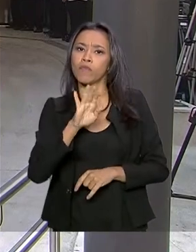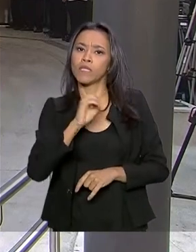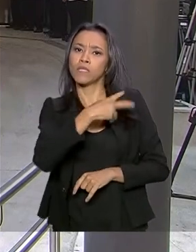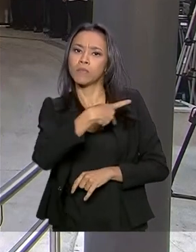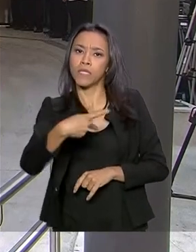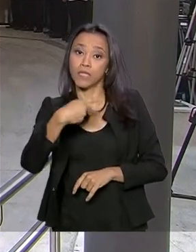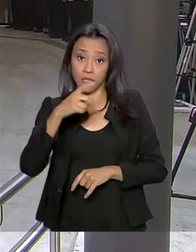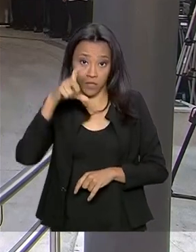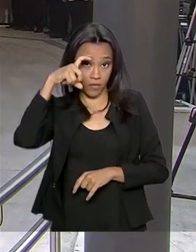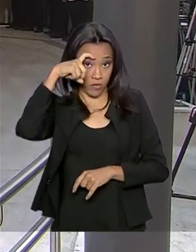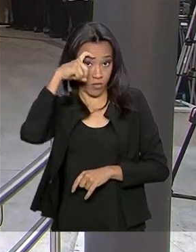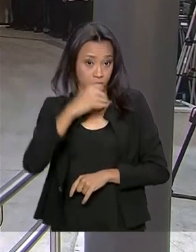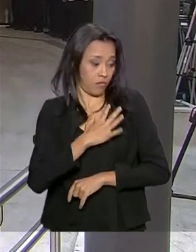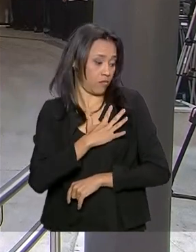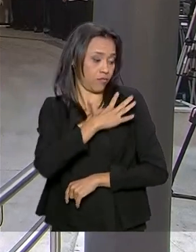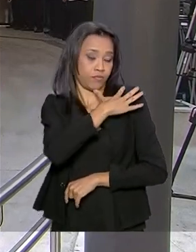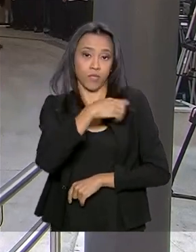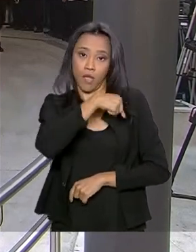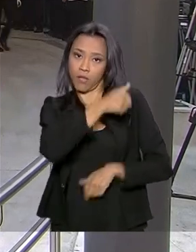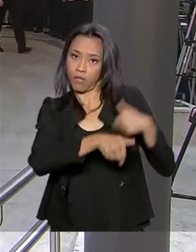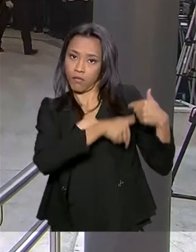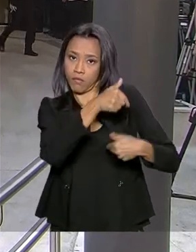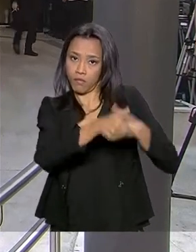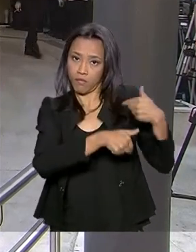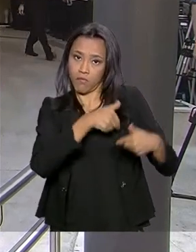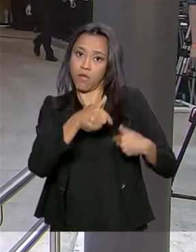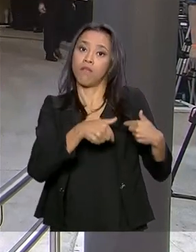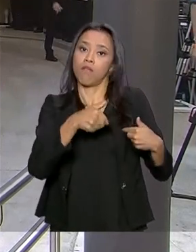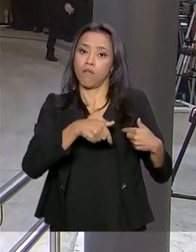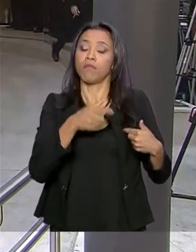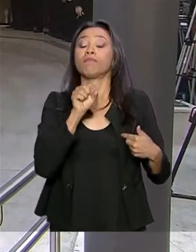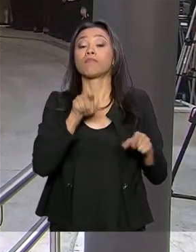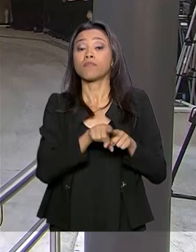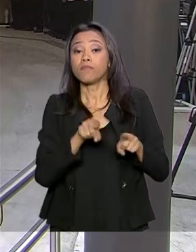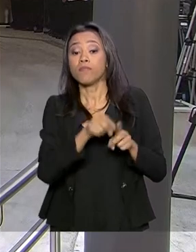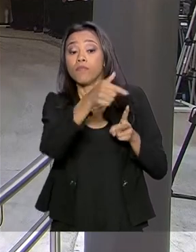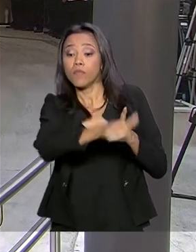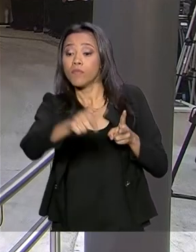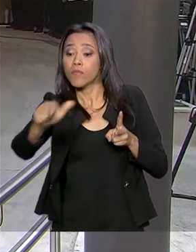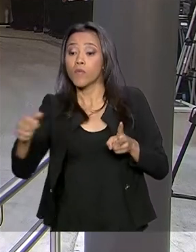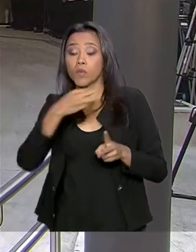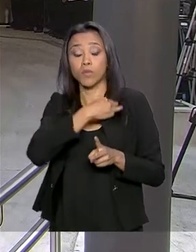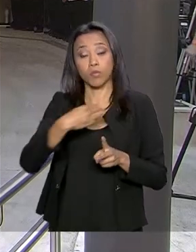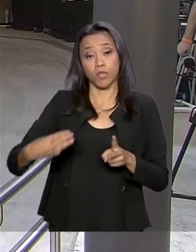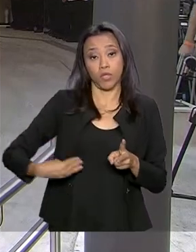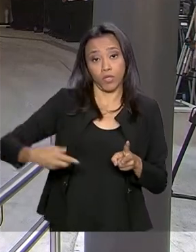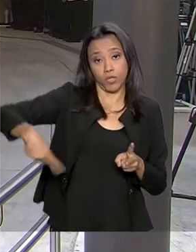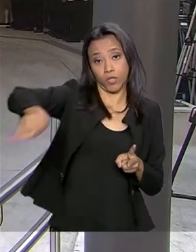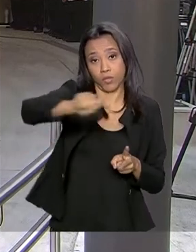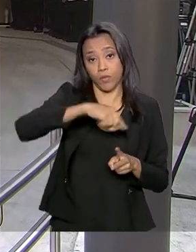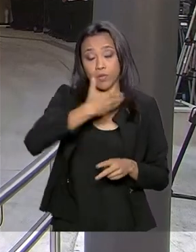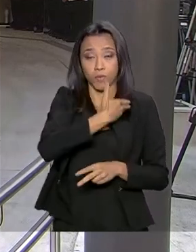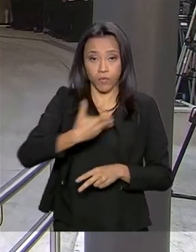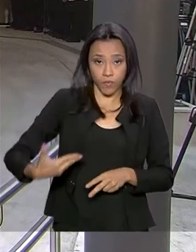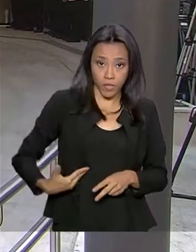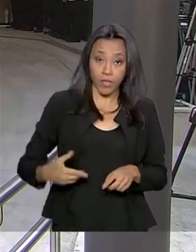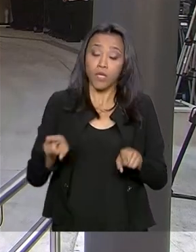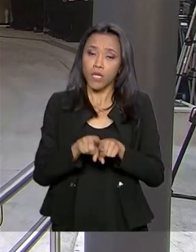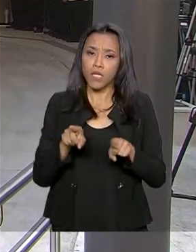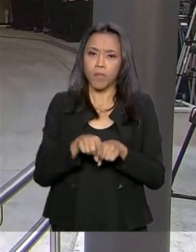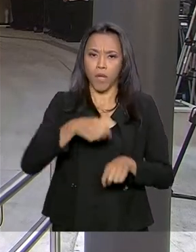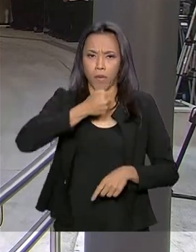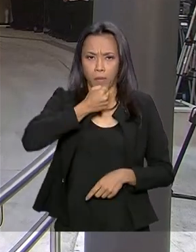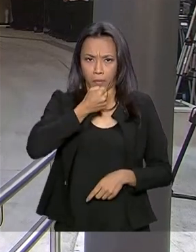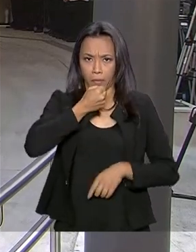que está no exercício da presidência da República e também com ministros do governo. Otávio Rego Barros também informou que